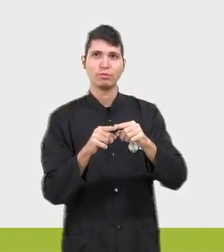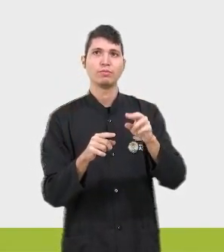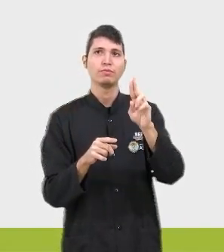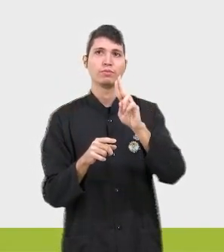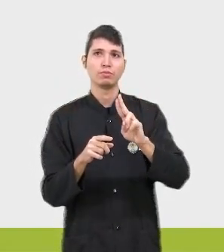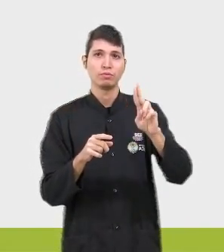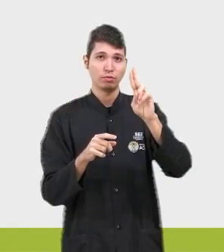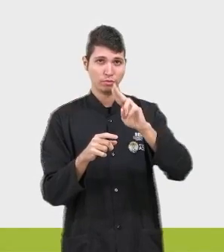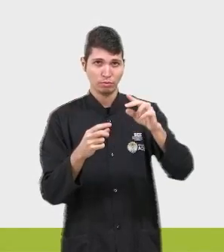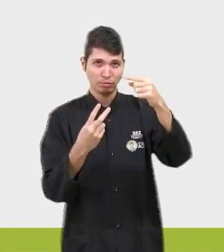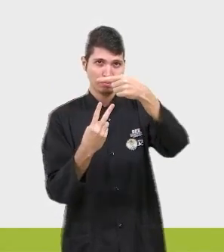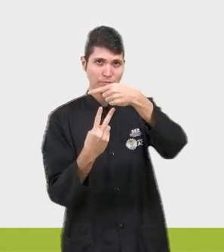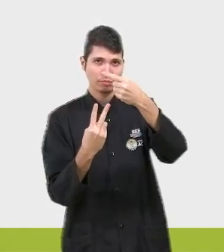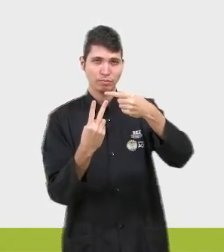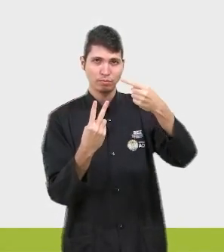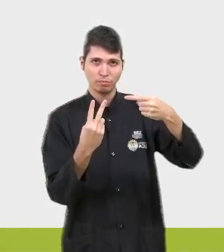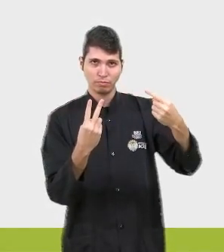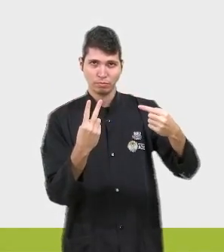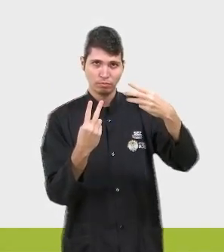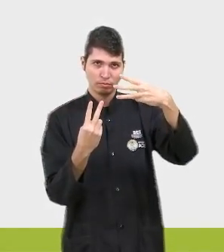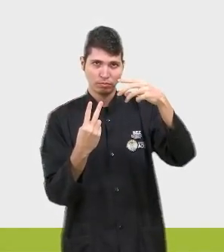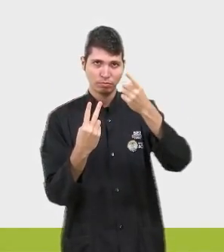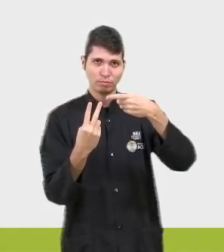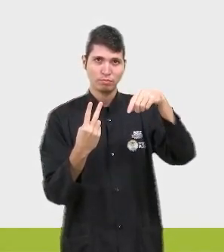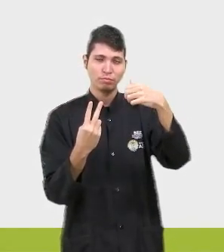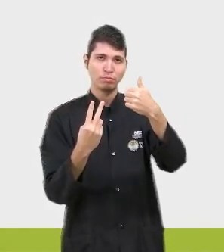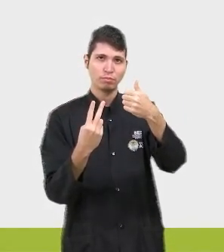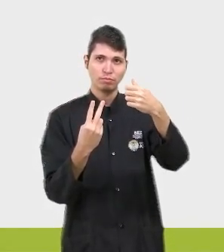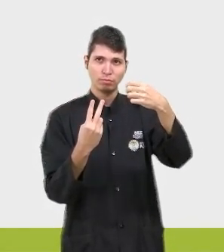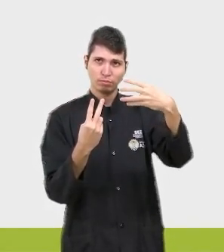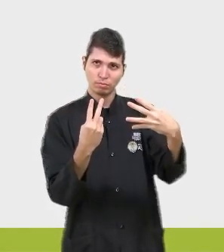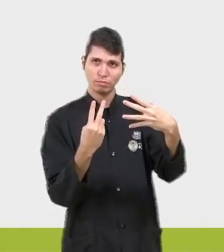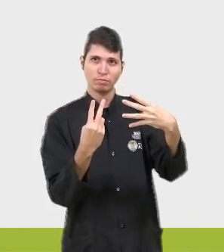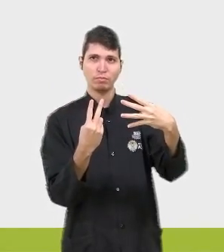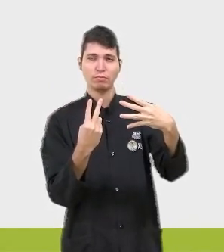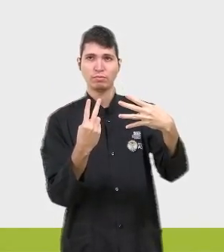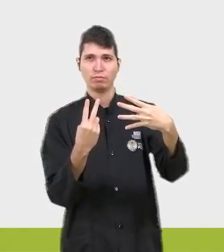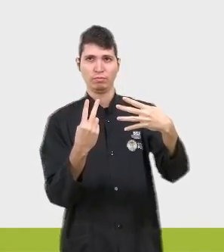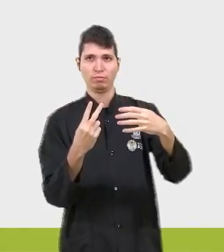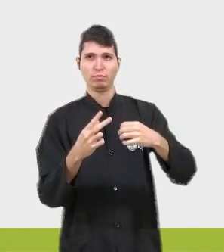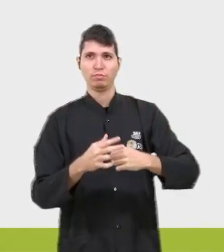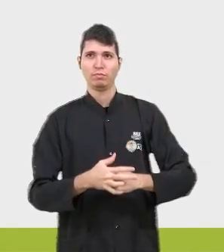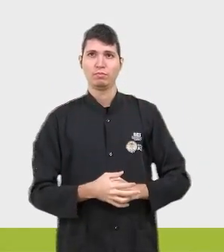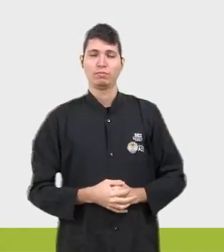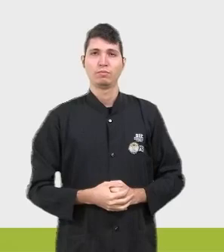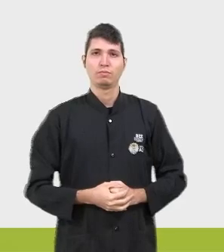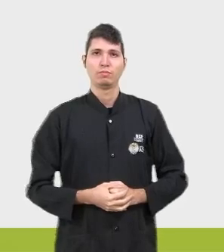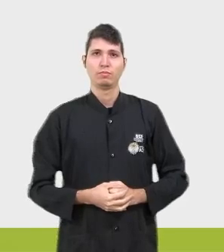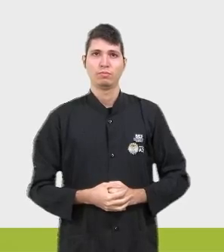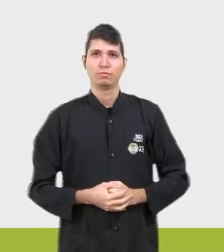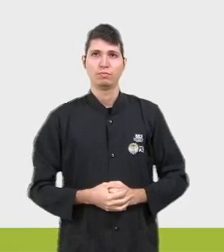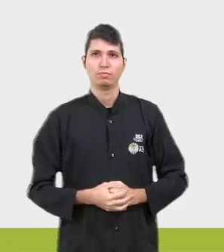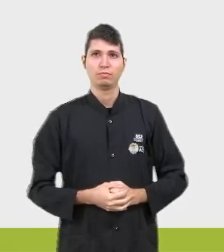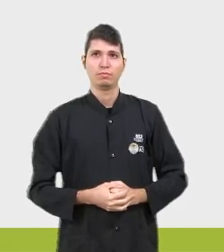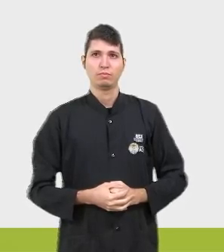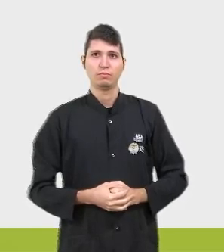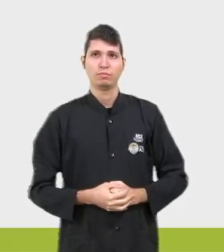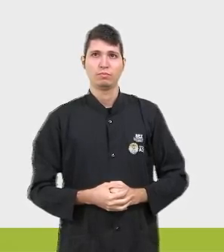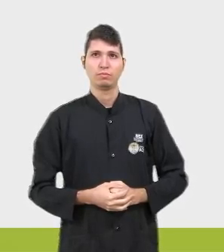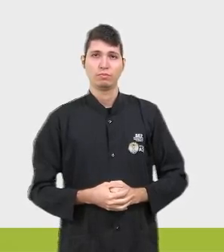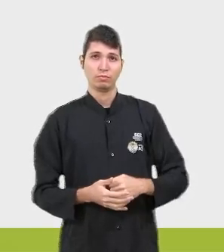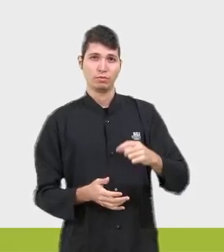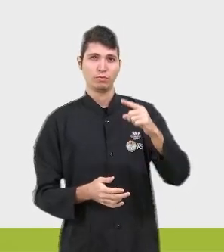É aquele valorzinho 3,14, vezes o r ao quadrado, que é o raio. Tá bom? Então, nós temos aqui uma dimensão de uma